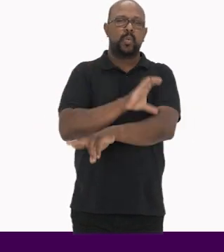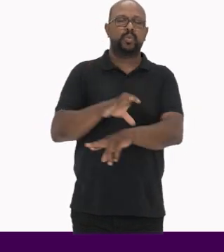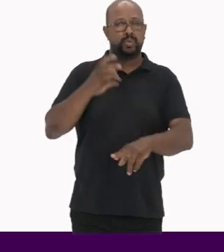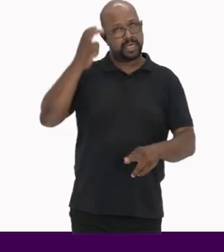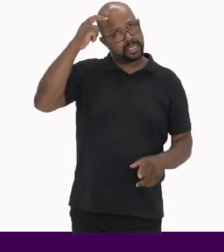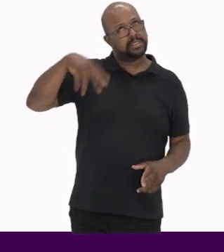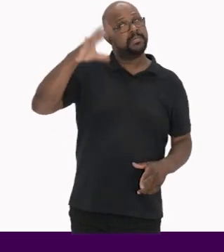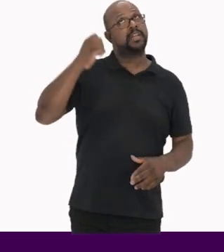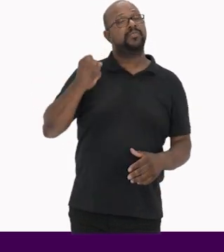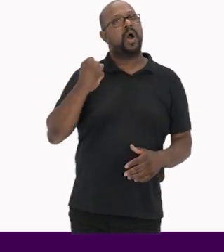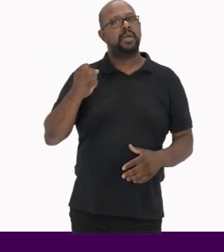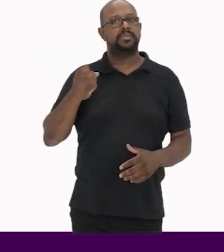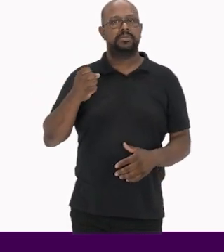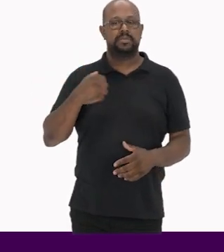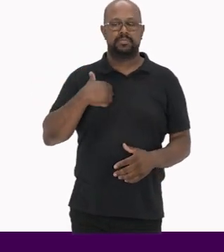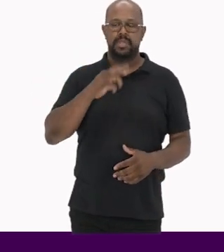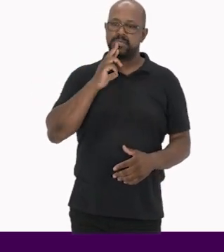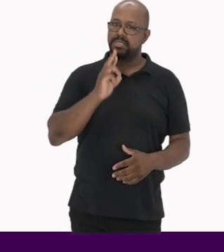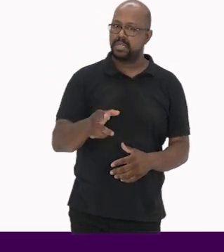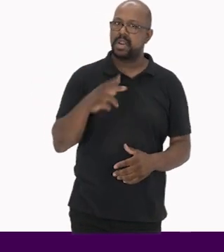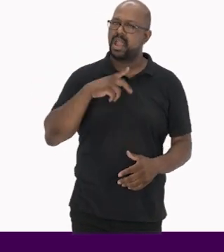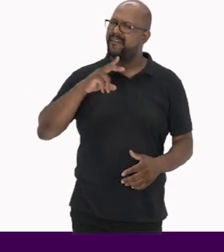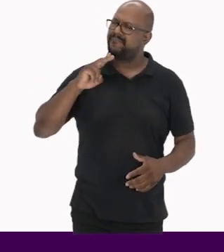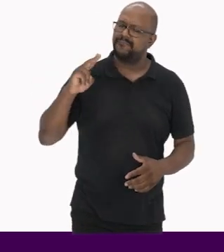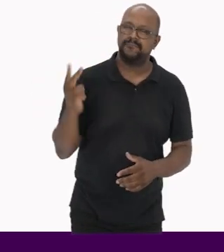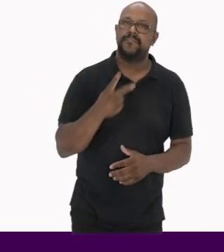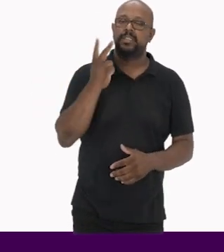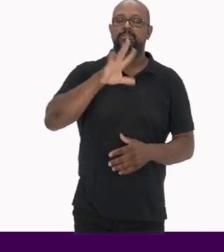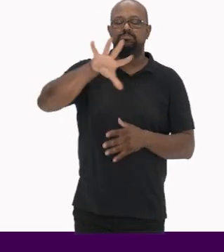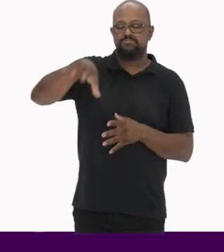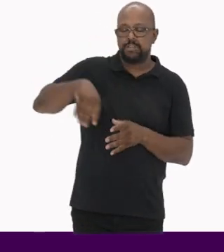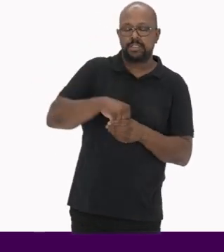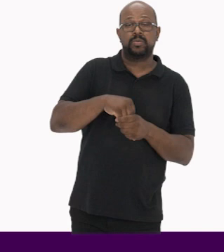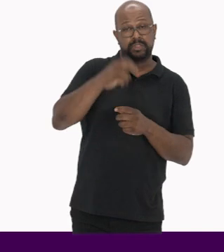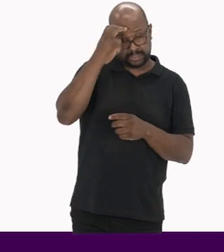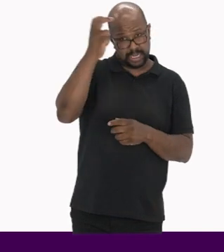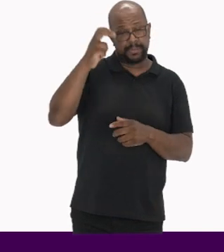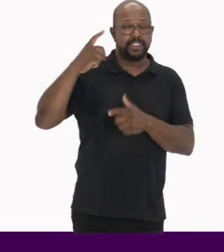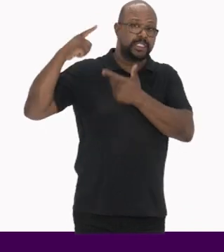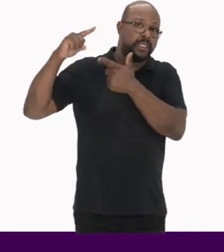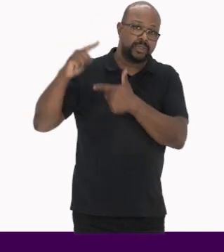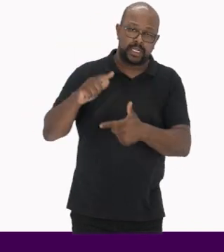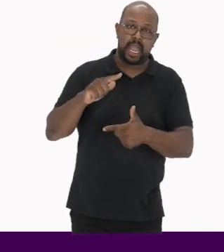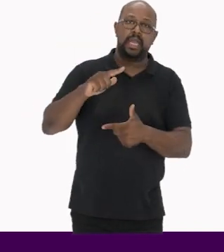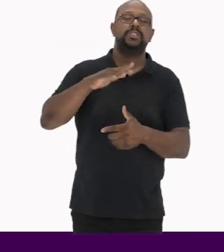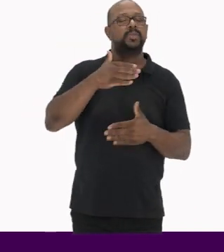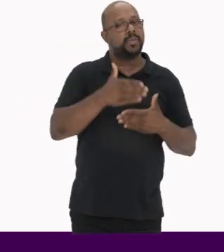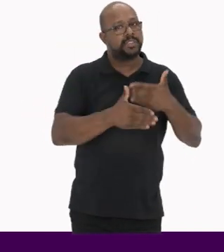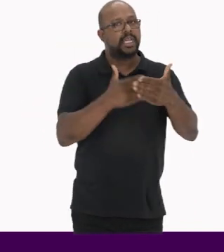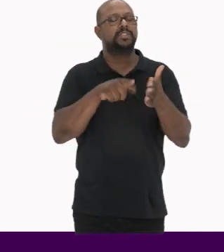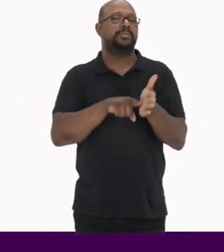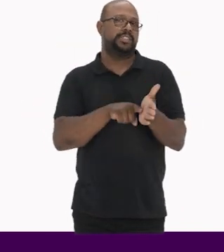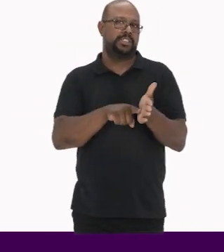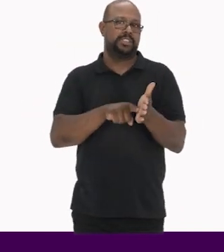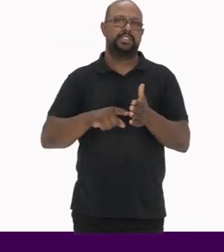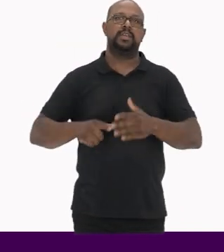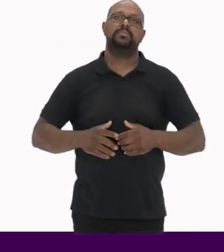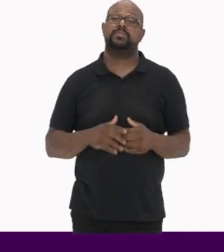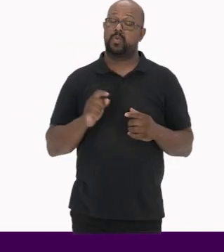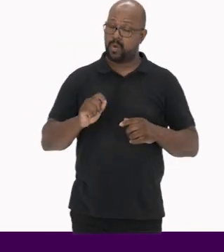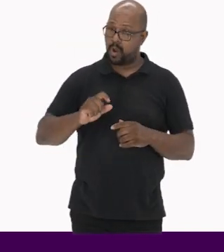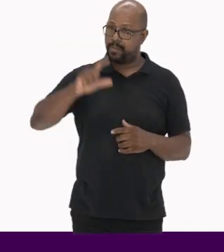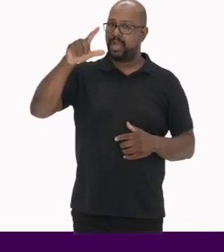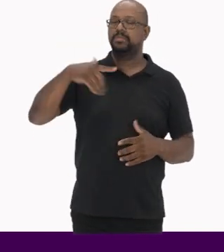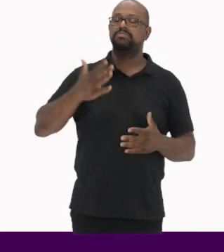significativas Como resultado, temos a valorização e incorporação dos saberes tradicionais No processo de pesquisa